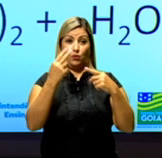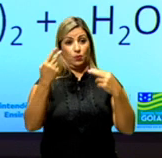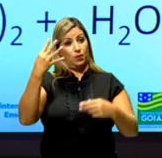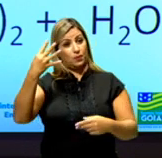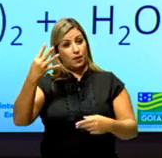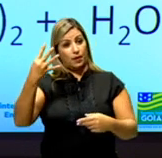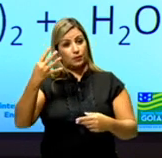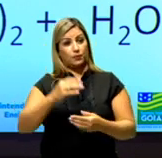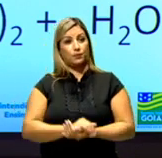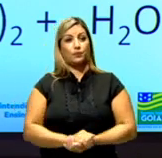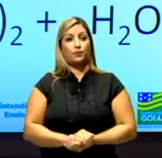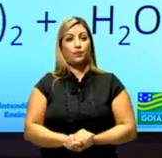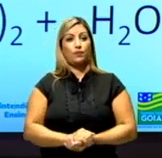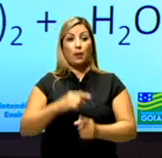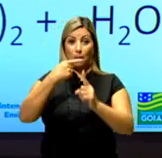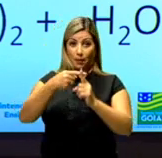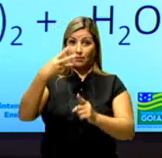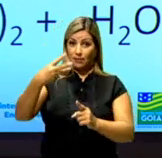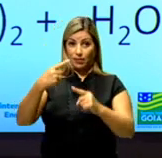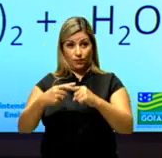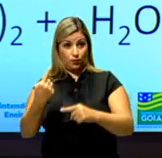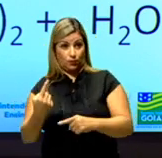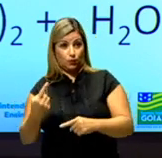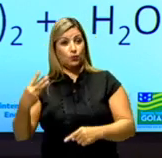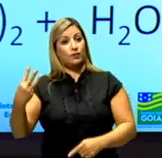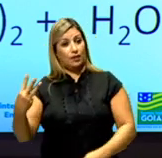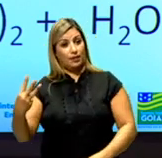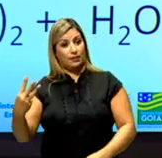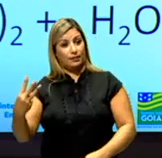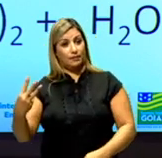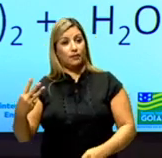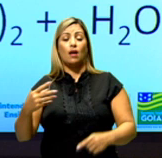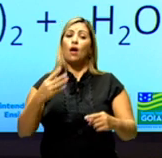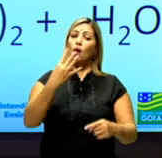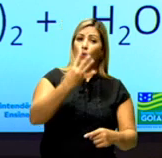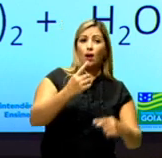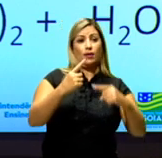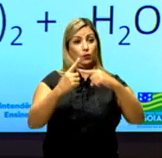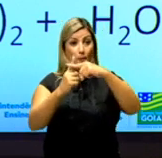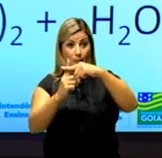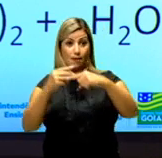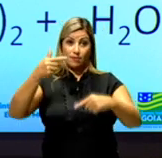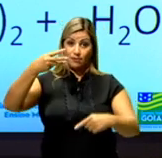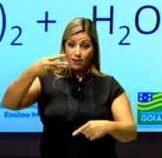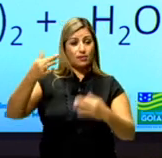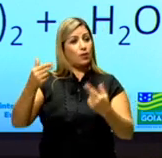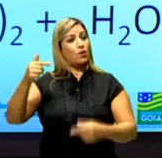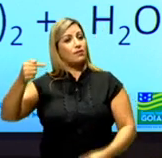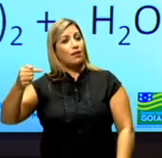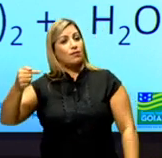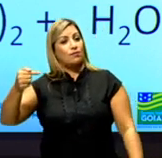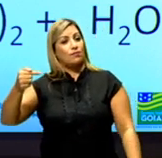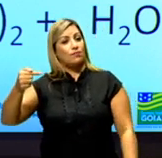quatro. Mais três vezes um, três. Quatro mais três, sete. Então, do lado do produto, eu